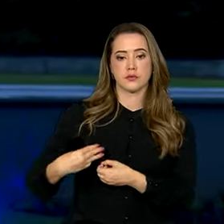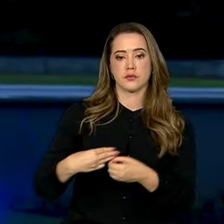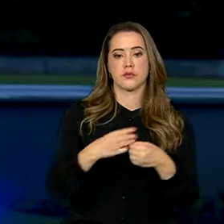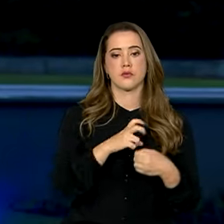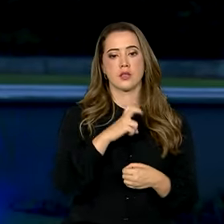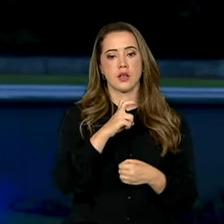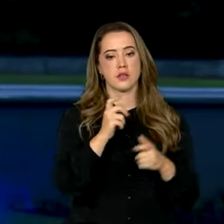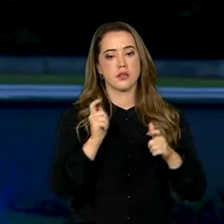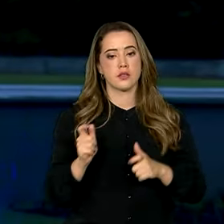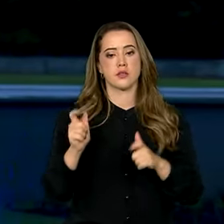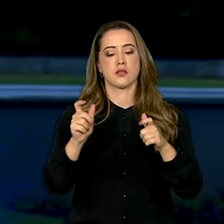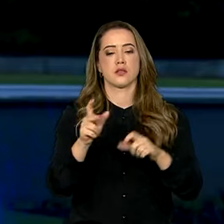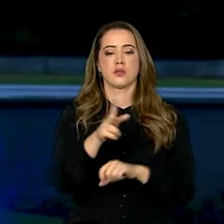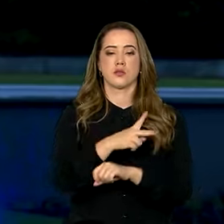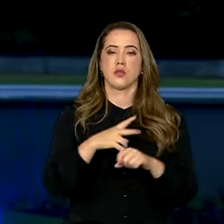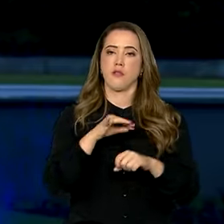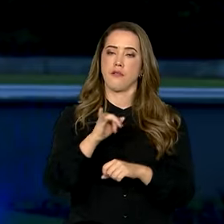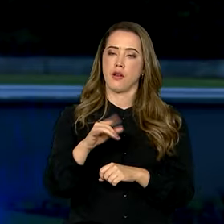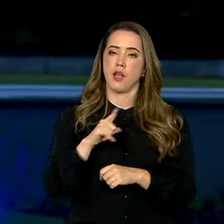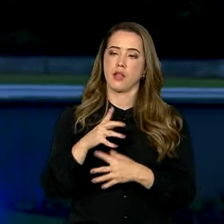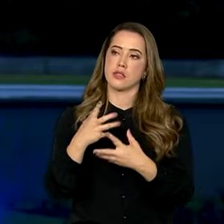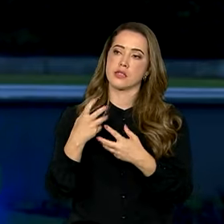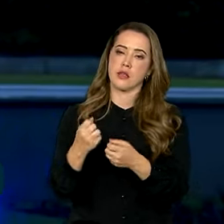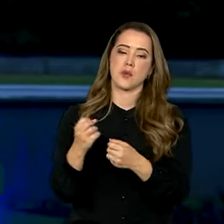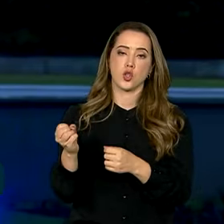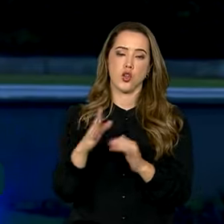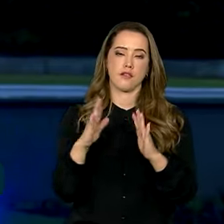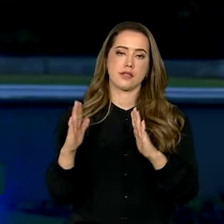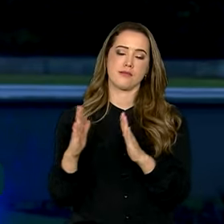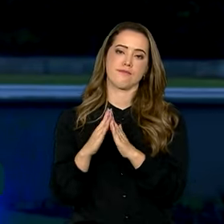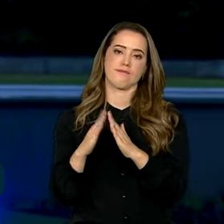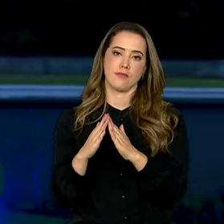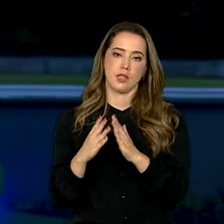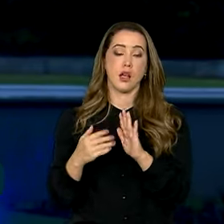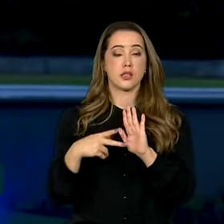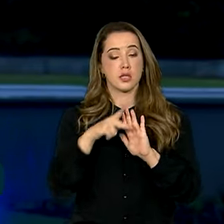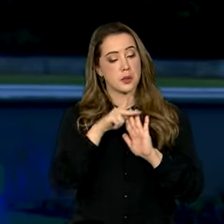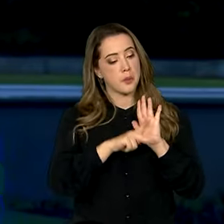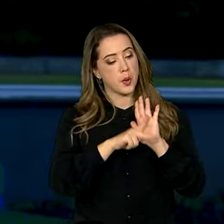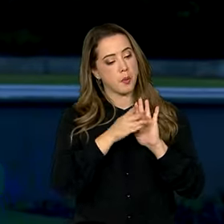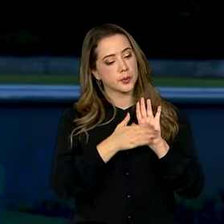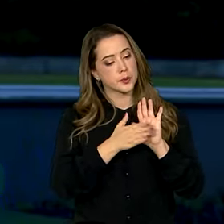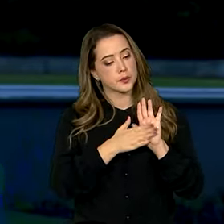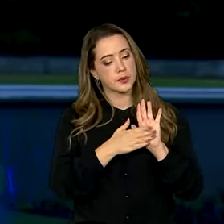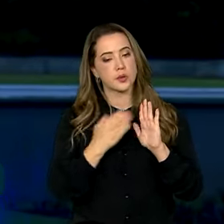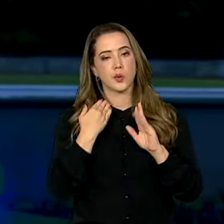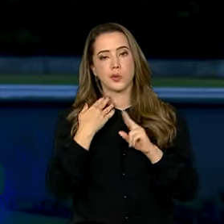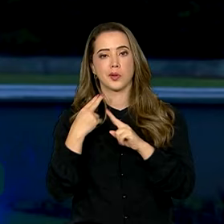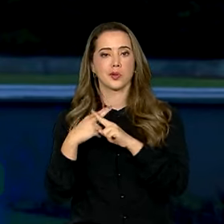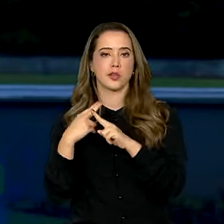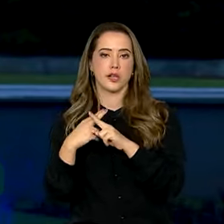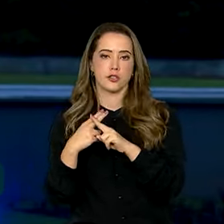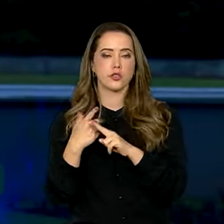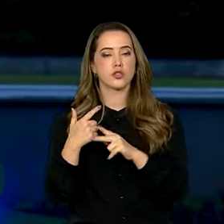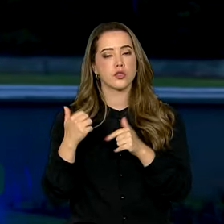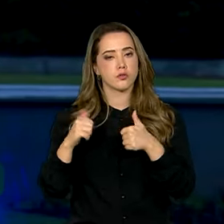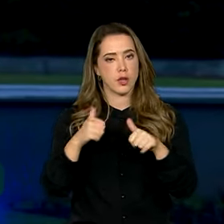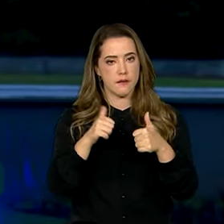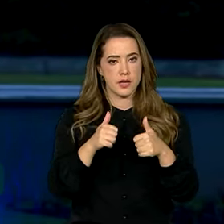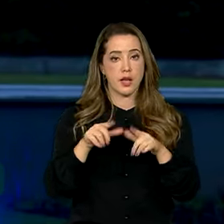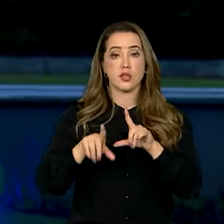cinco regiões do país serão beneficiados. As propostas foram recebidas pela Caixa Econômica Federal e